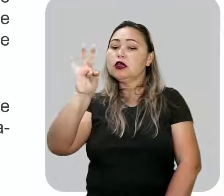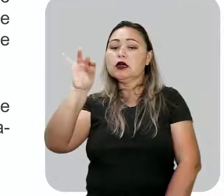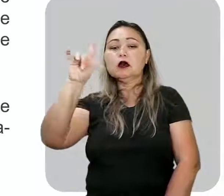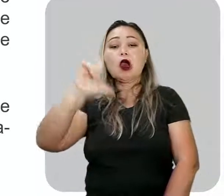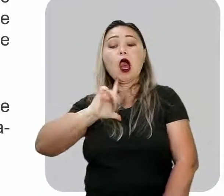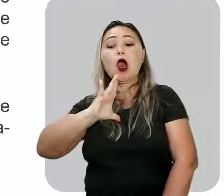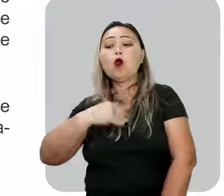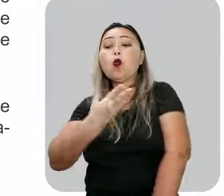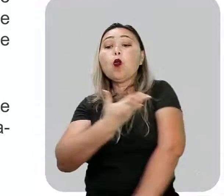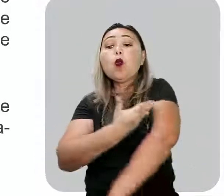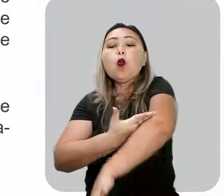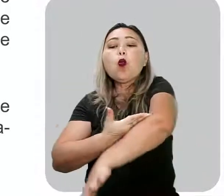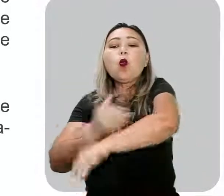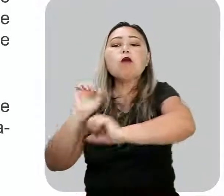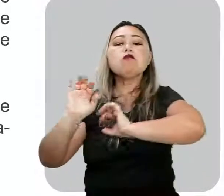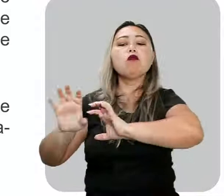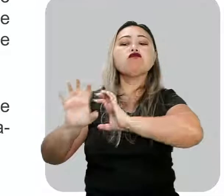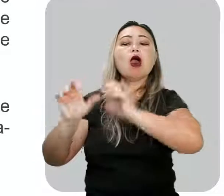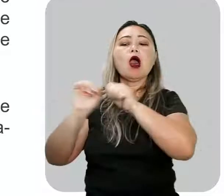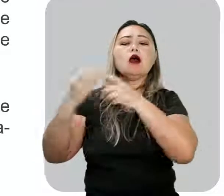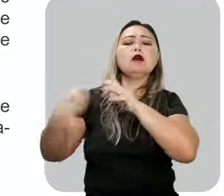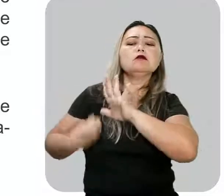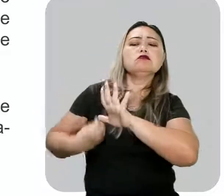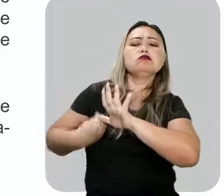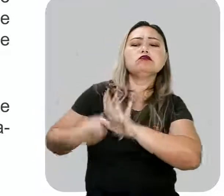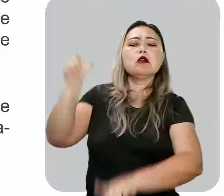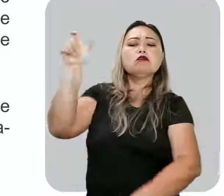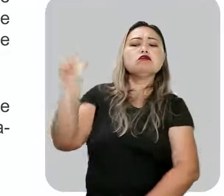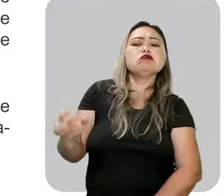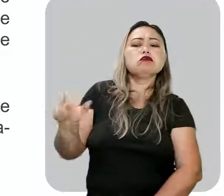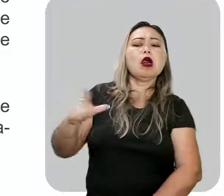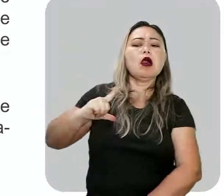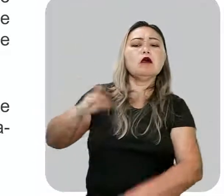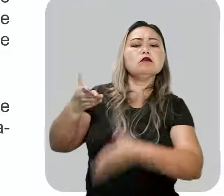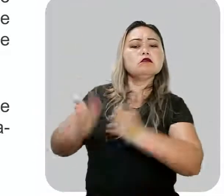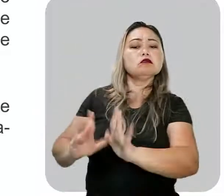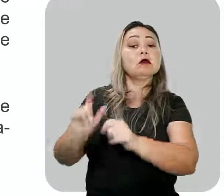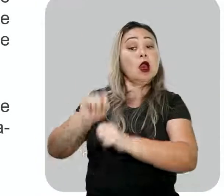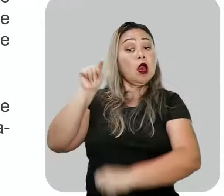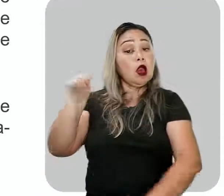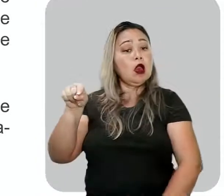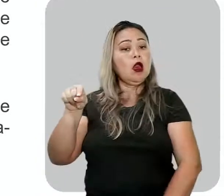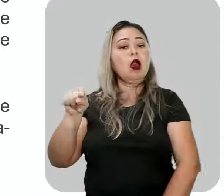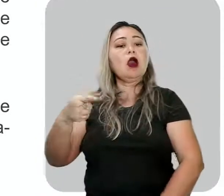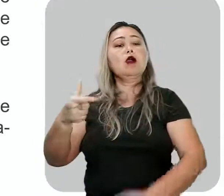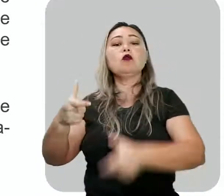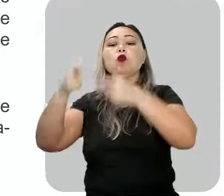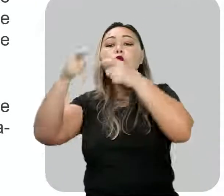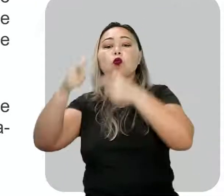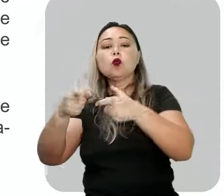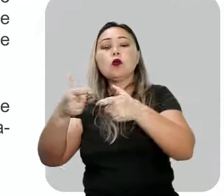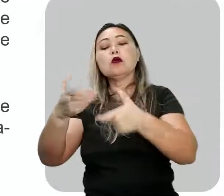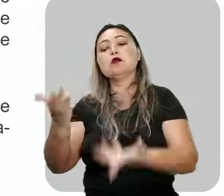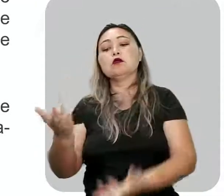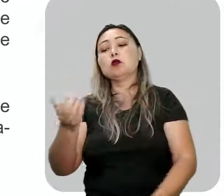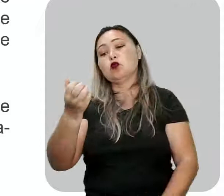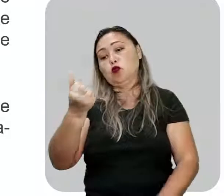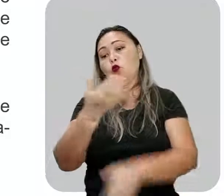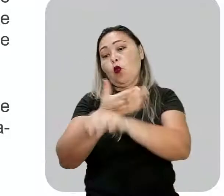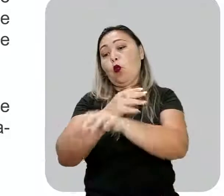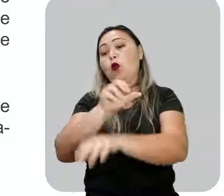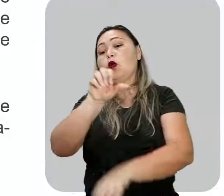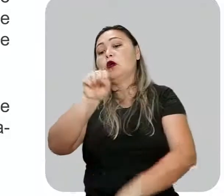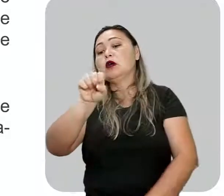e aí os costumes trazem aí toda a vida desse sertanejo, pois está aí localizado no sertão, né,